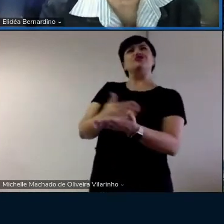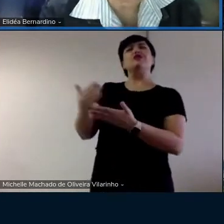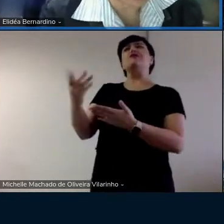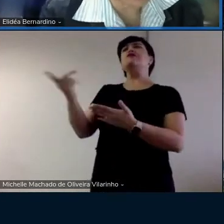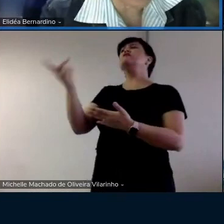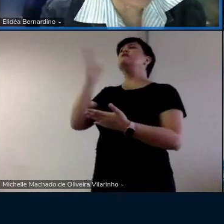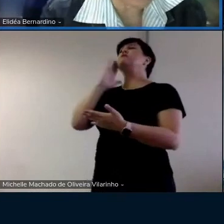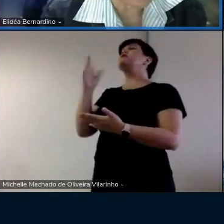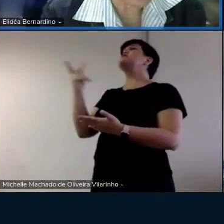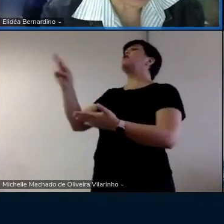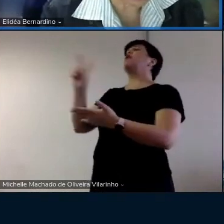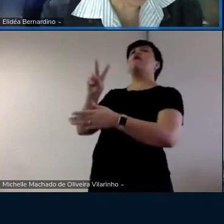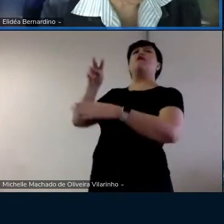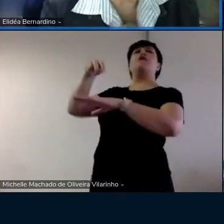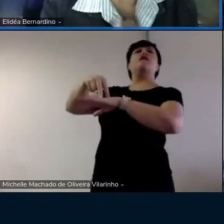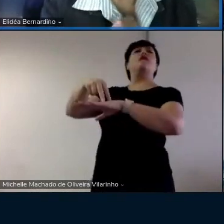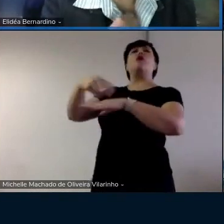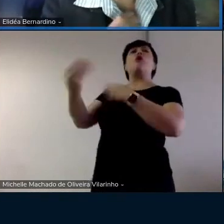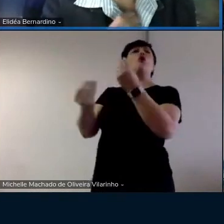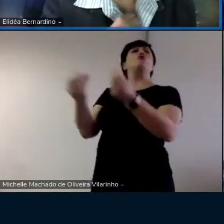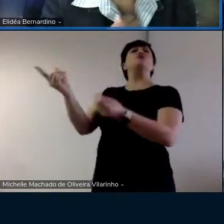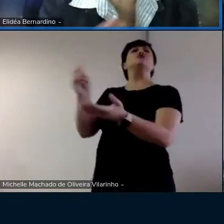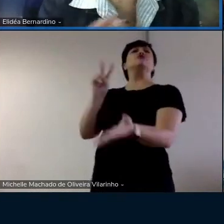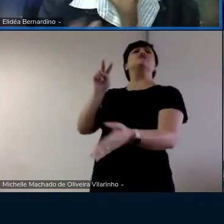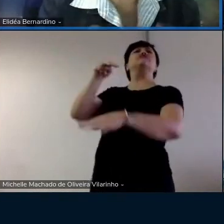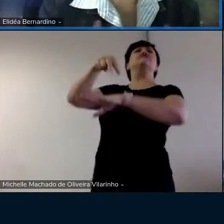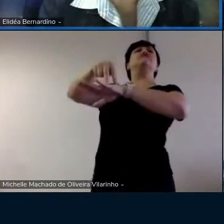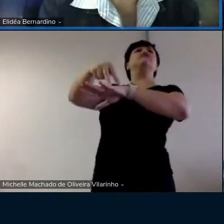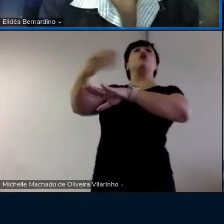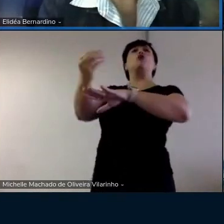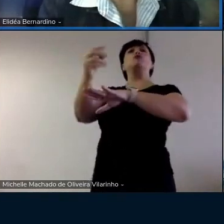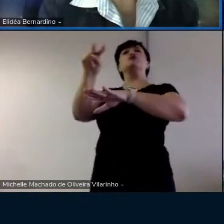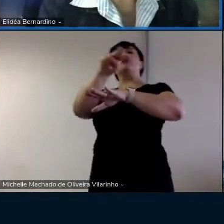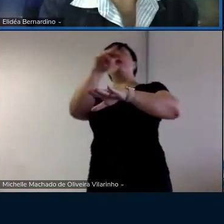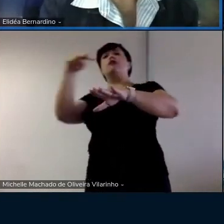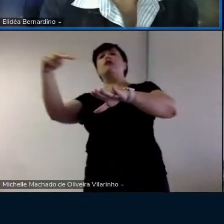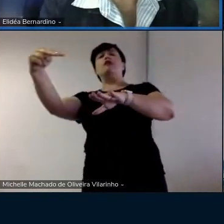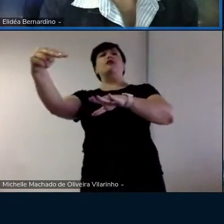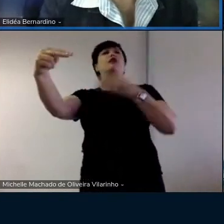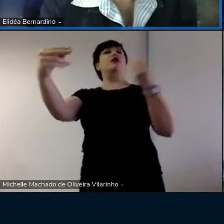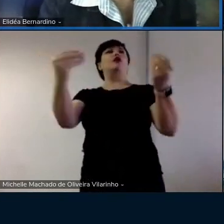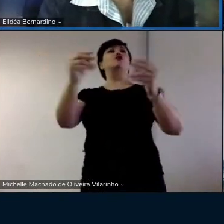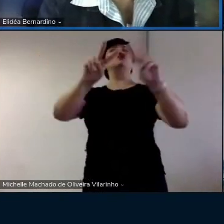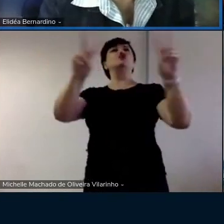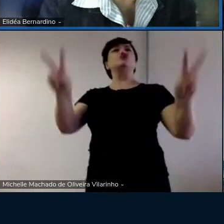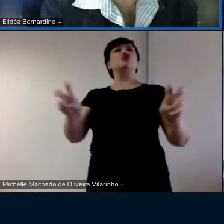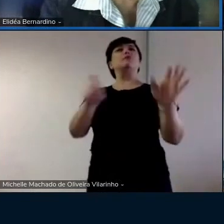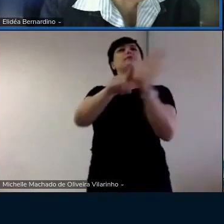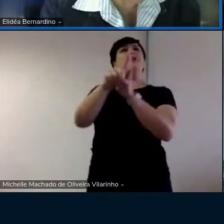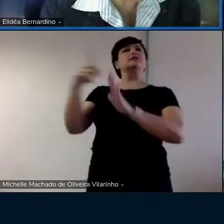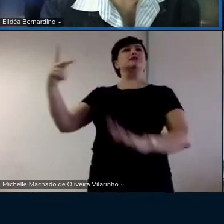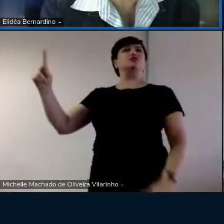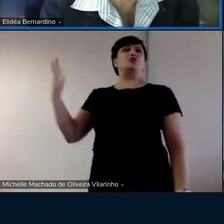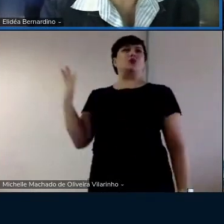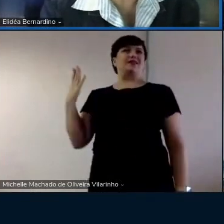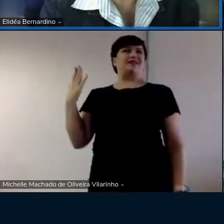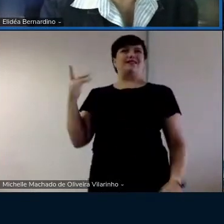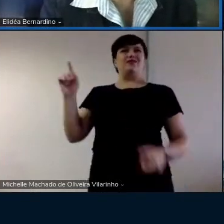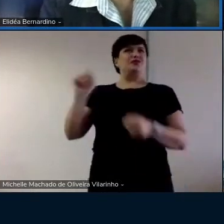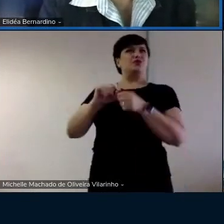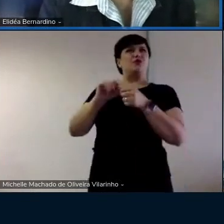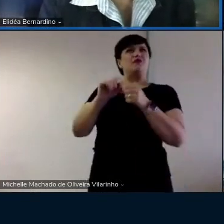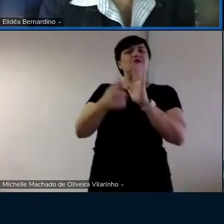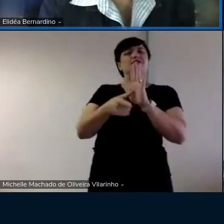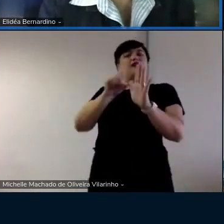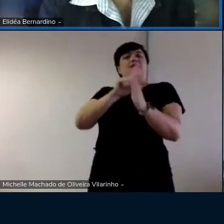lugar de fala, tá? Qual é o seu ponto de vista sobre essa questão da pesquisa? Você não faz um trecho